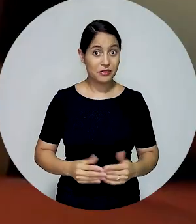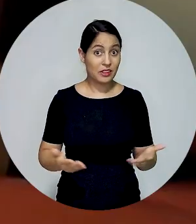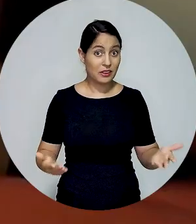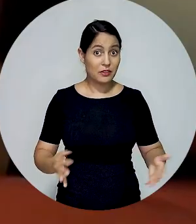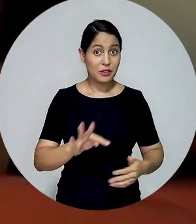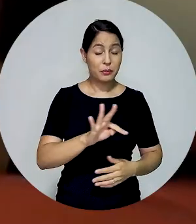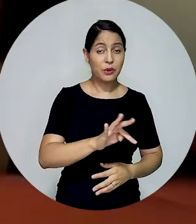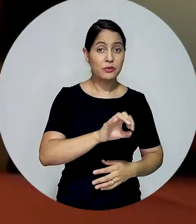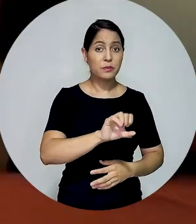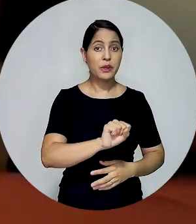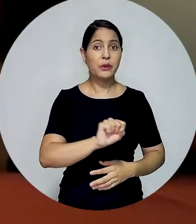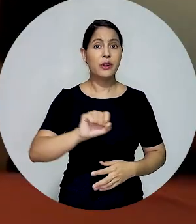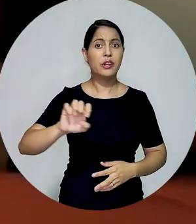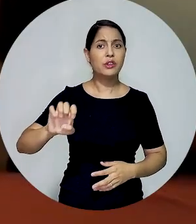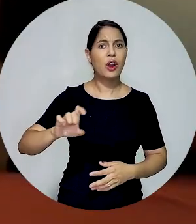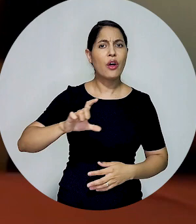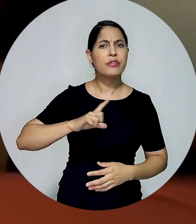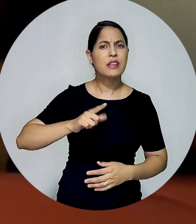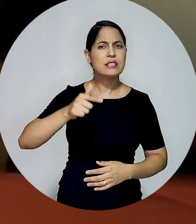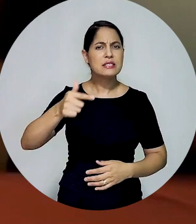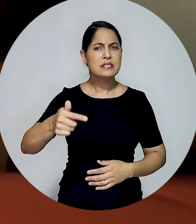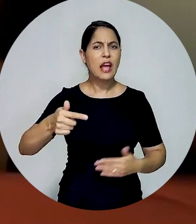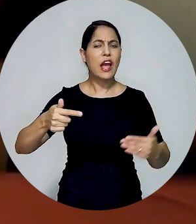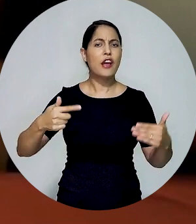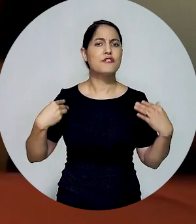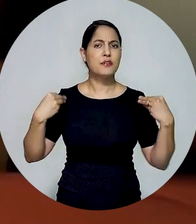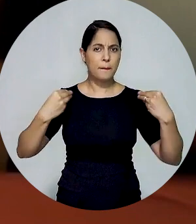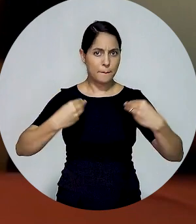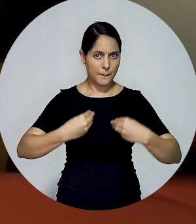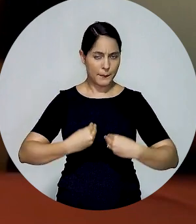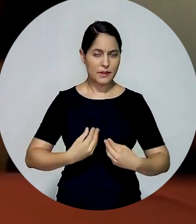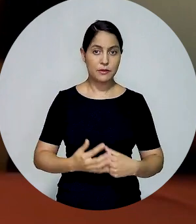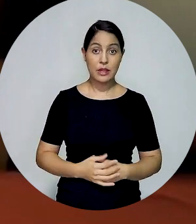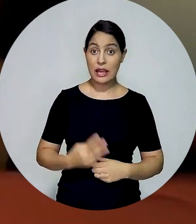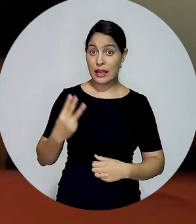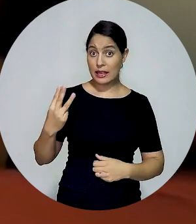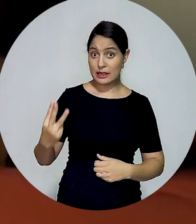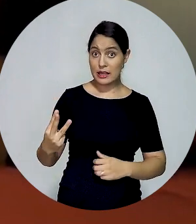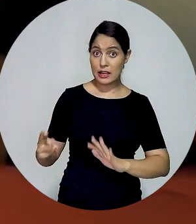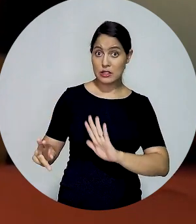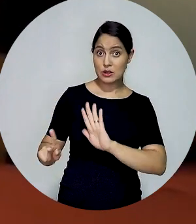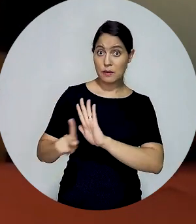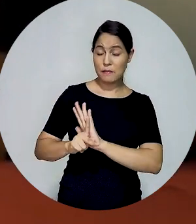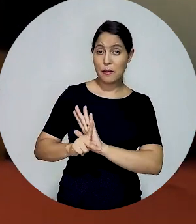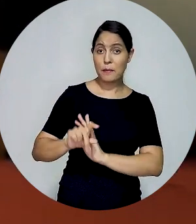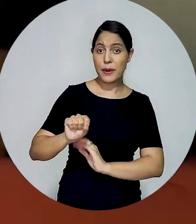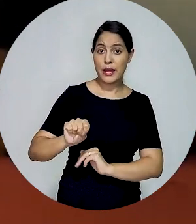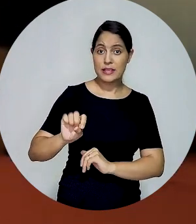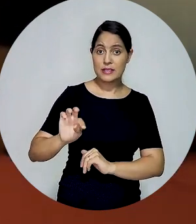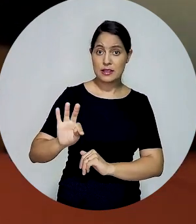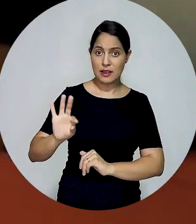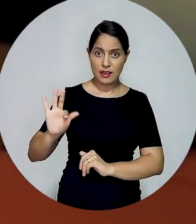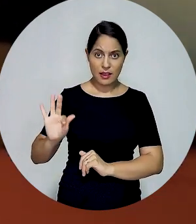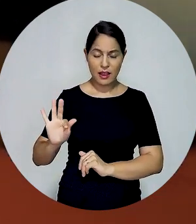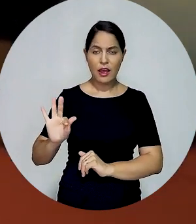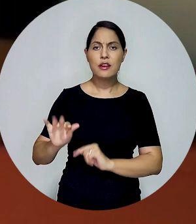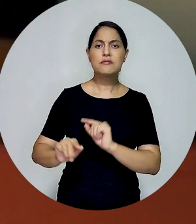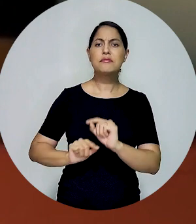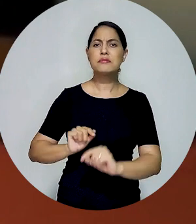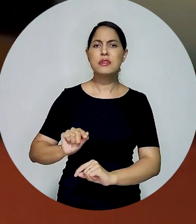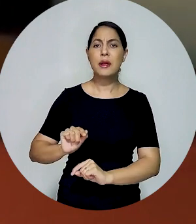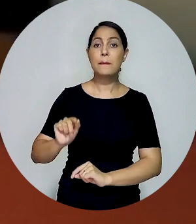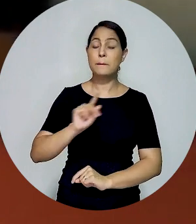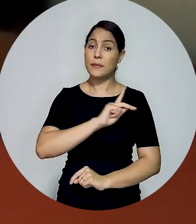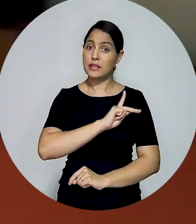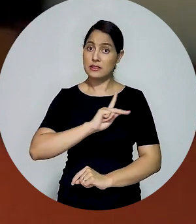O plenário do Tribunal Superior Eleitoral é formado por sete ministros. São três representantes do Supremo Tribunal